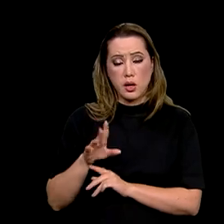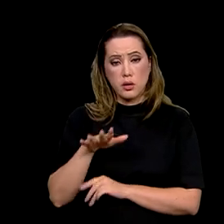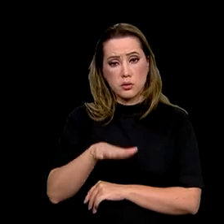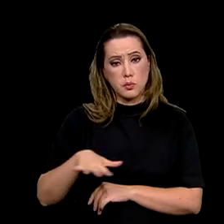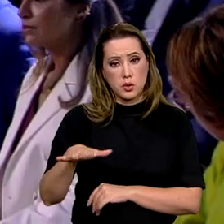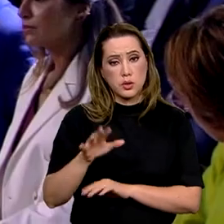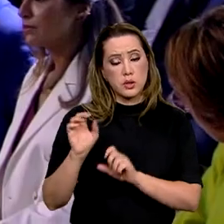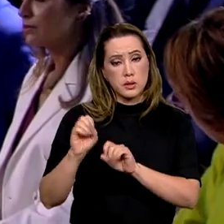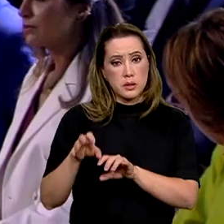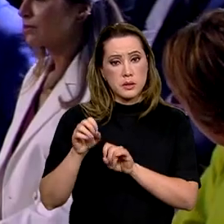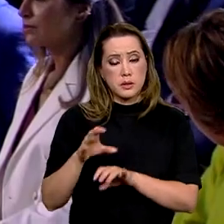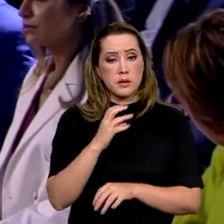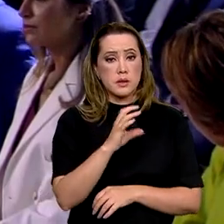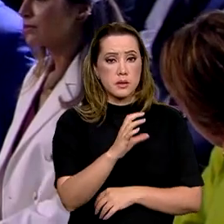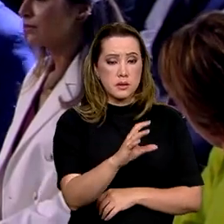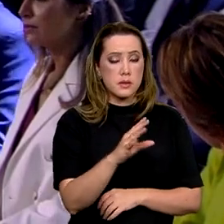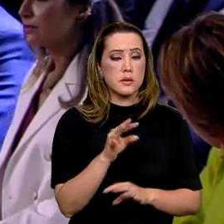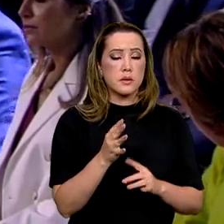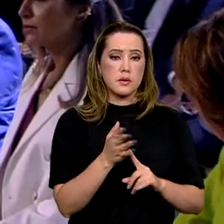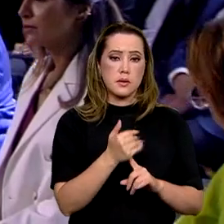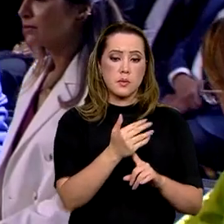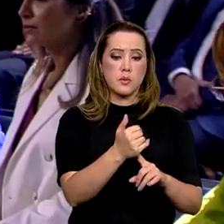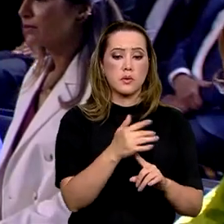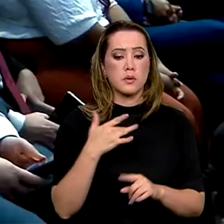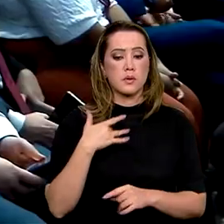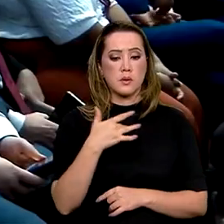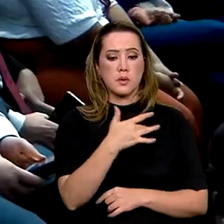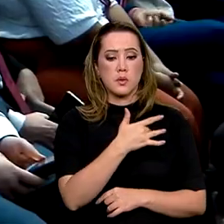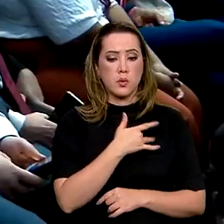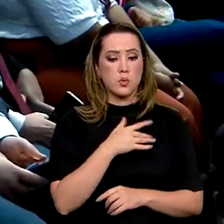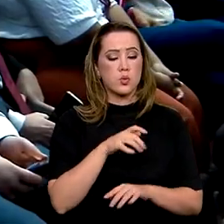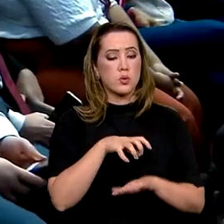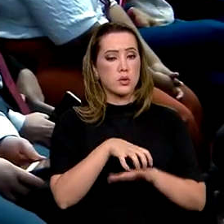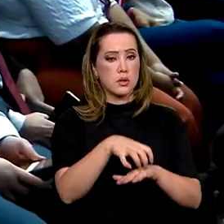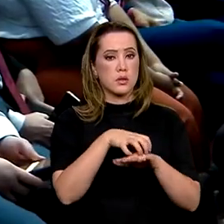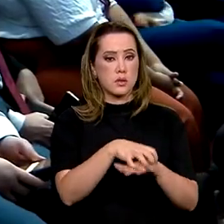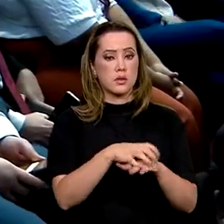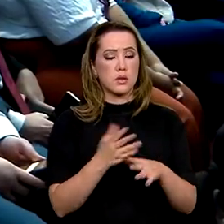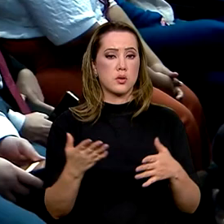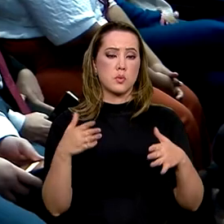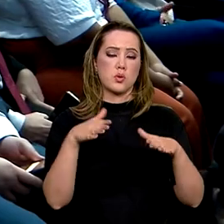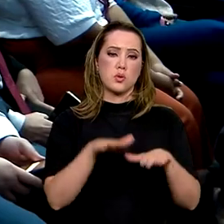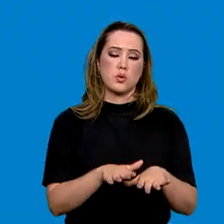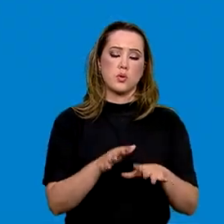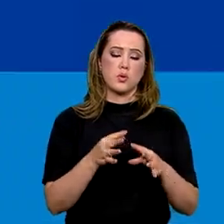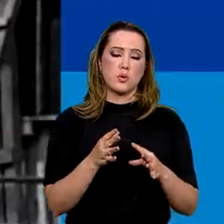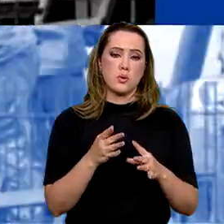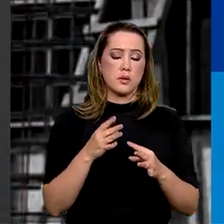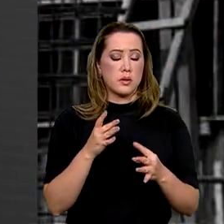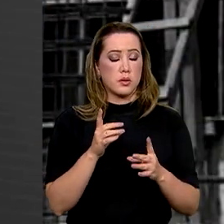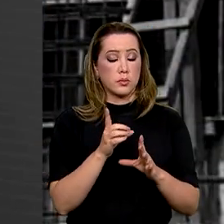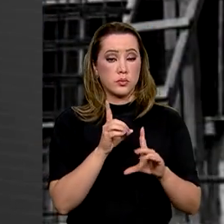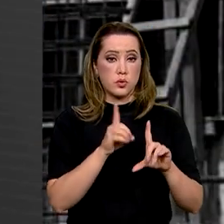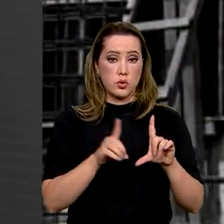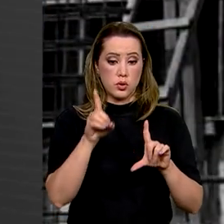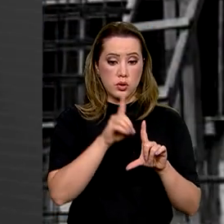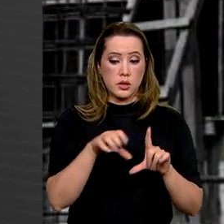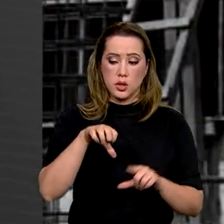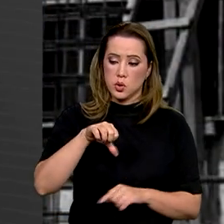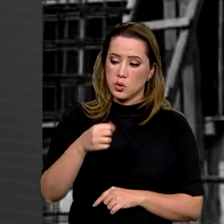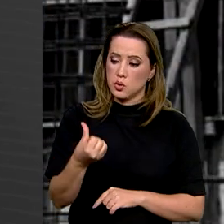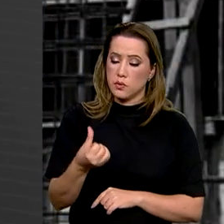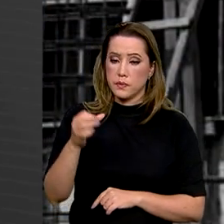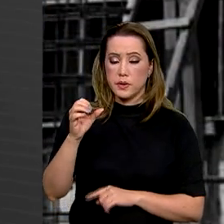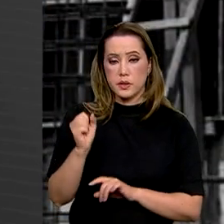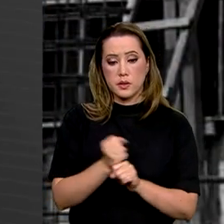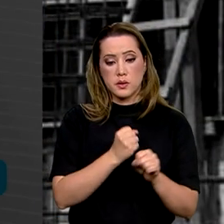áreas de educação, ciência e tecnologia, saúde, transporte e inclusão digital. São 96 obras